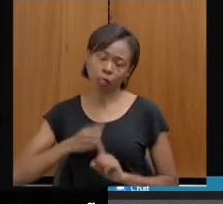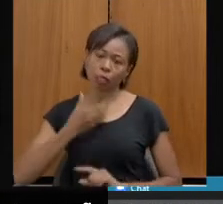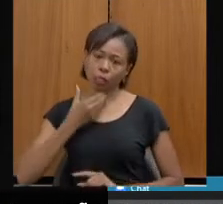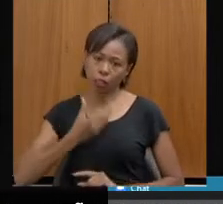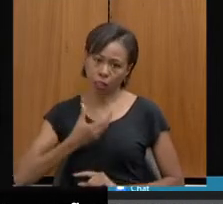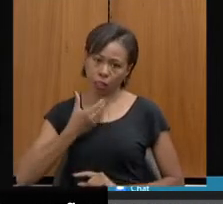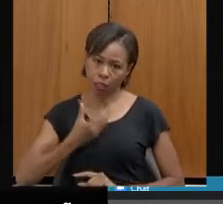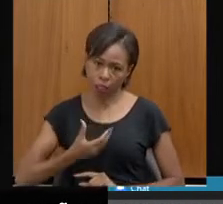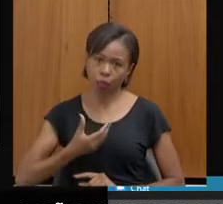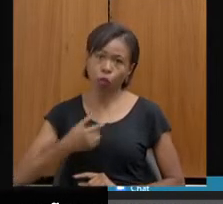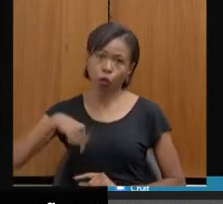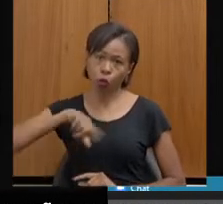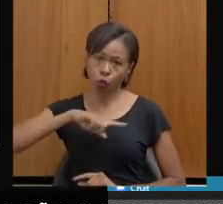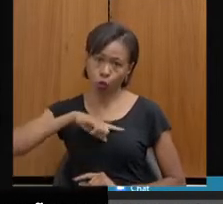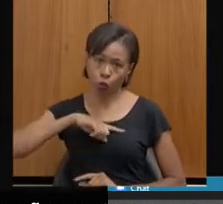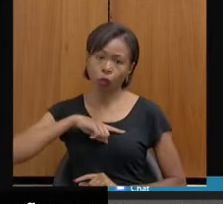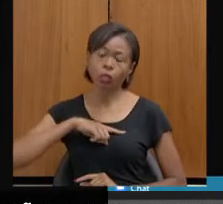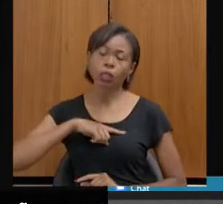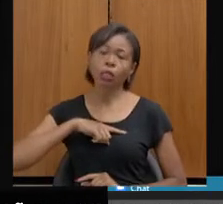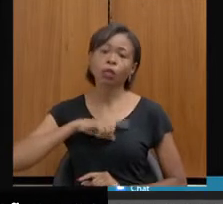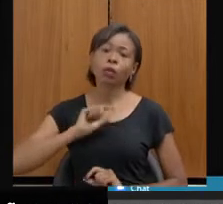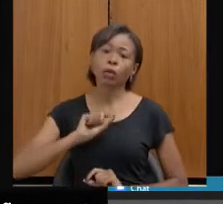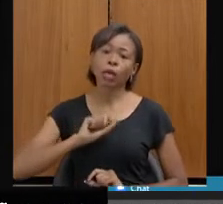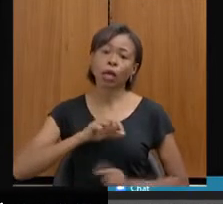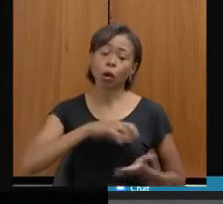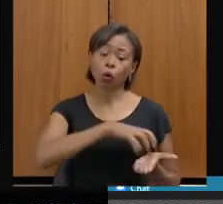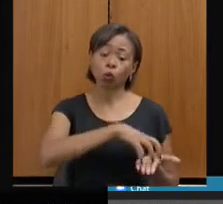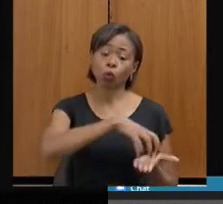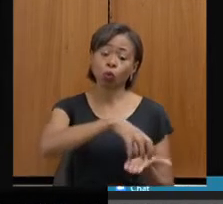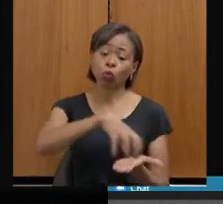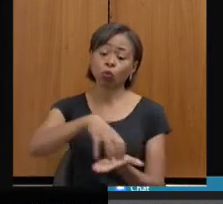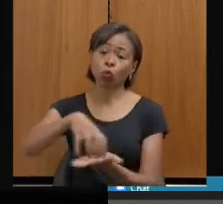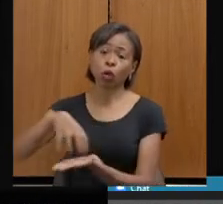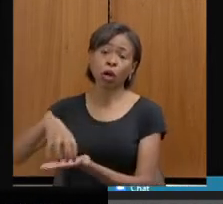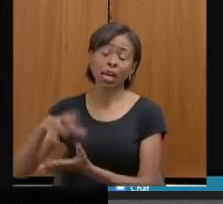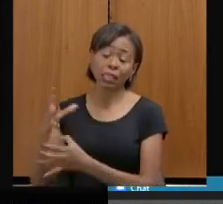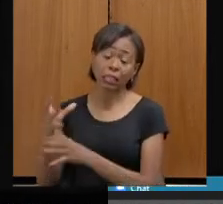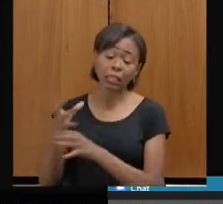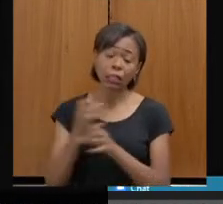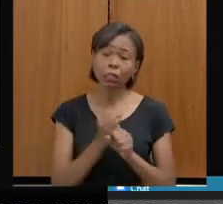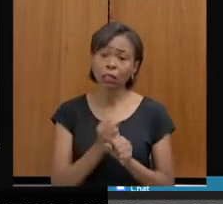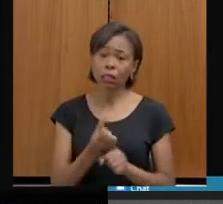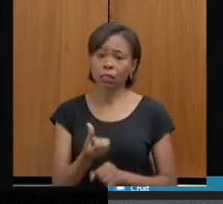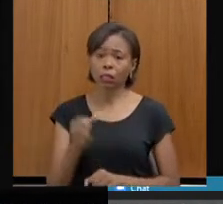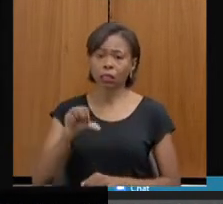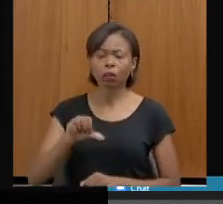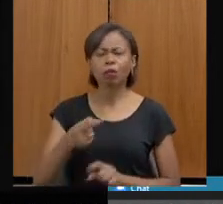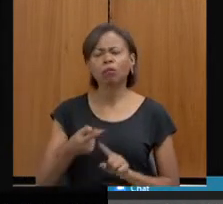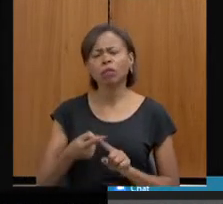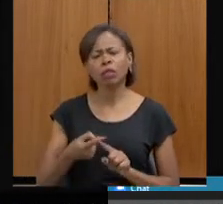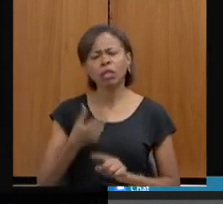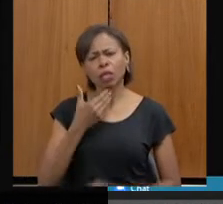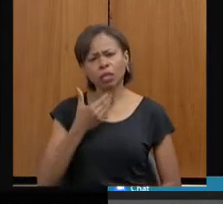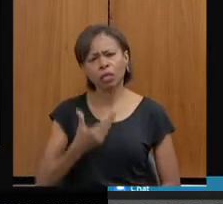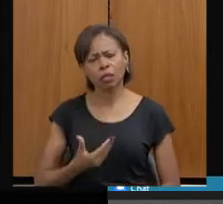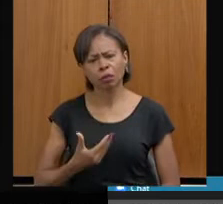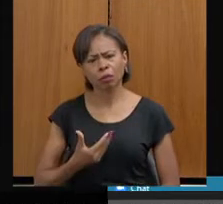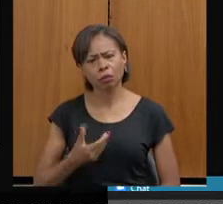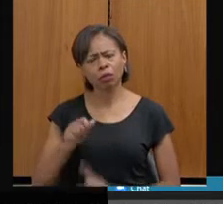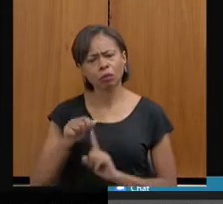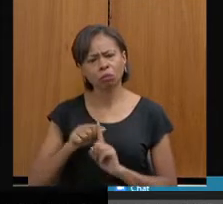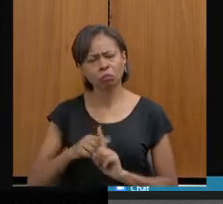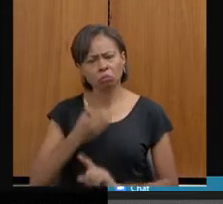69 unidades que chegou naquele resultado. e por que eu falei com você em dezembro? E você vai me perguntar assim, mas, Irene,